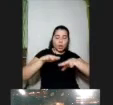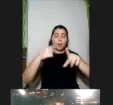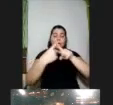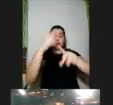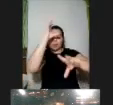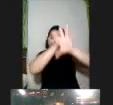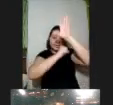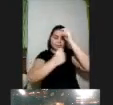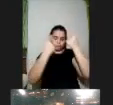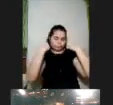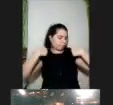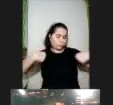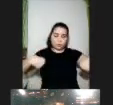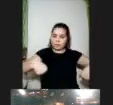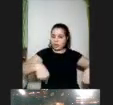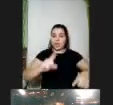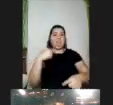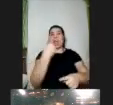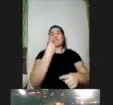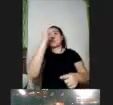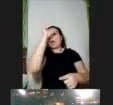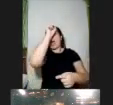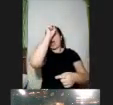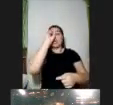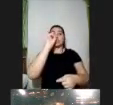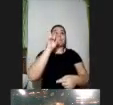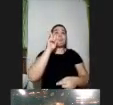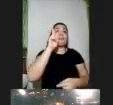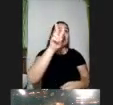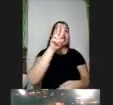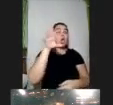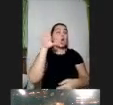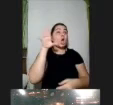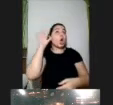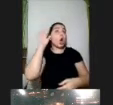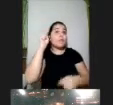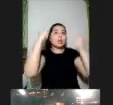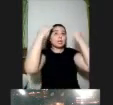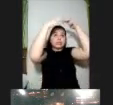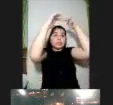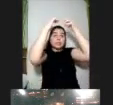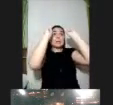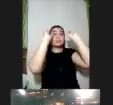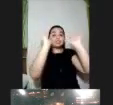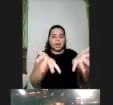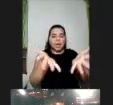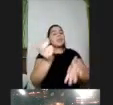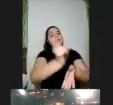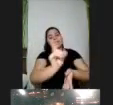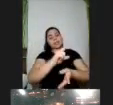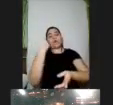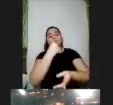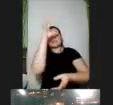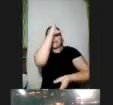um todo a gente não aprende só essa coisa ouvi vi e o meu cérebro processou a gente aprende com o corpo inteiro as nossas